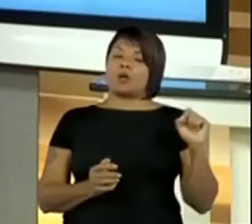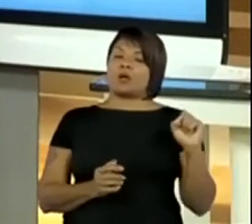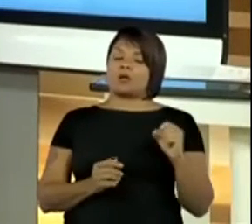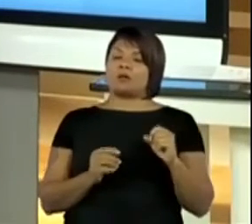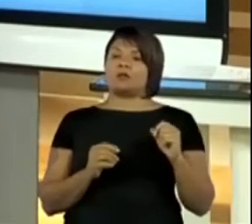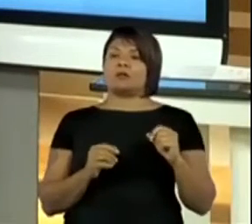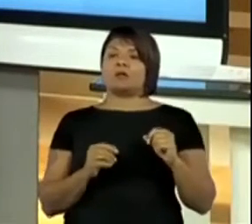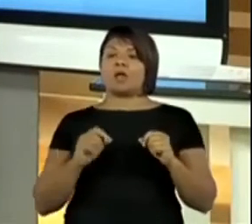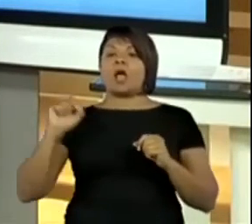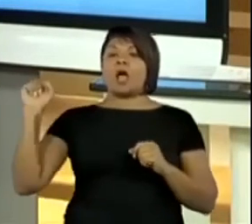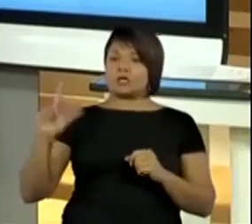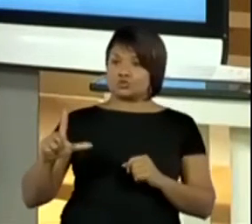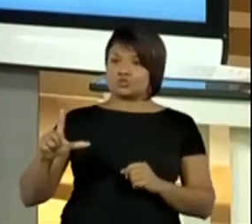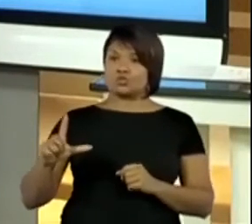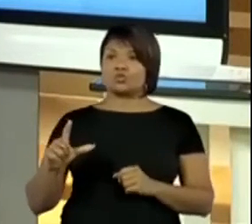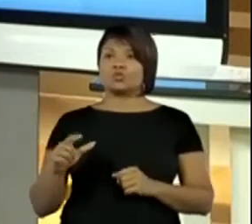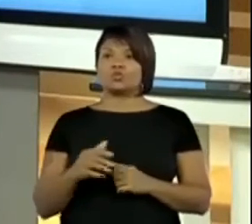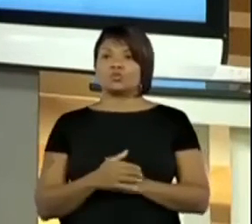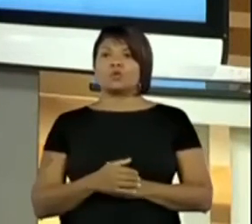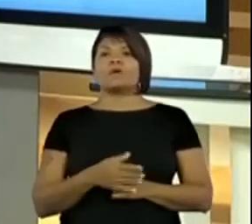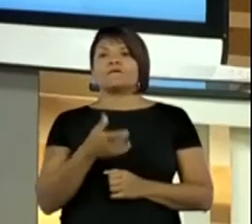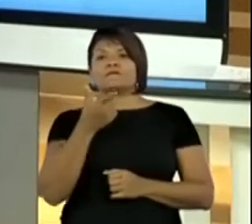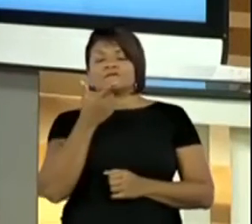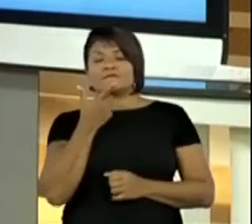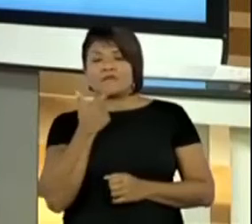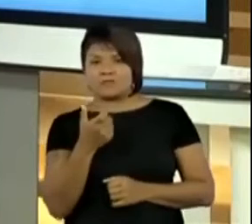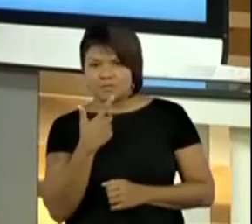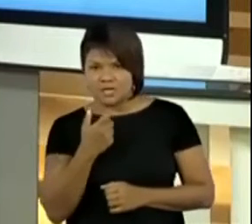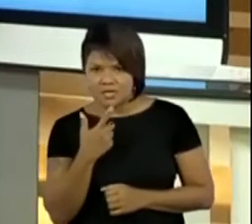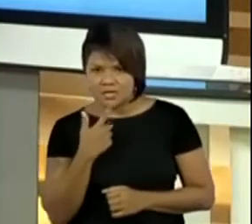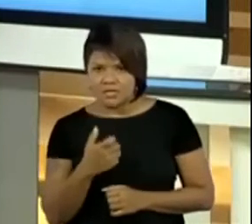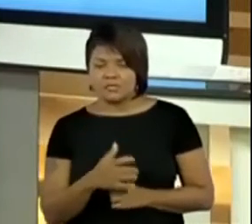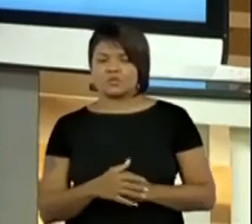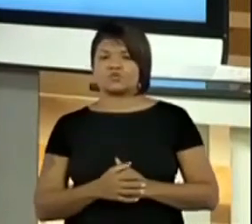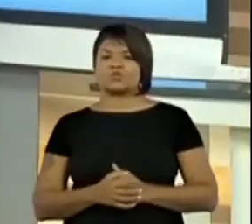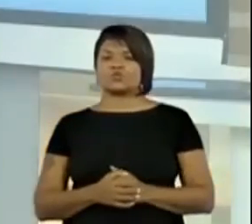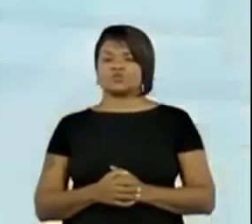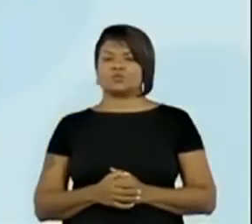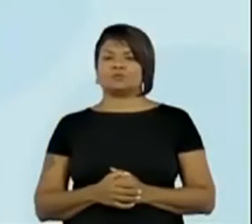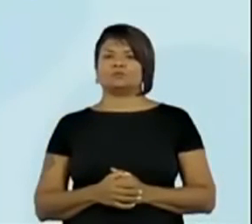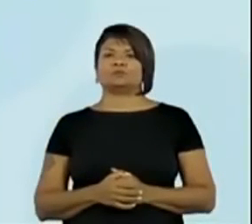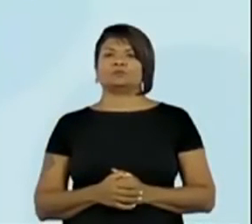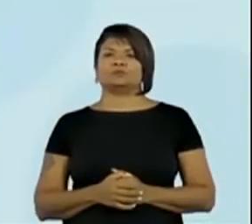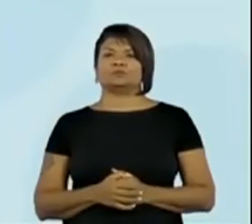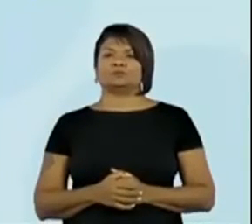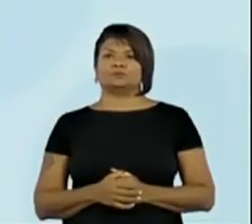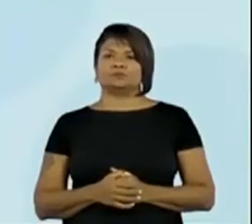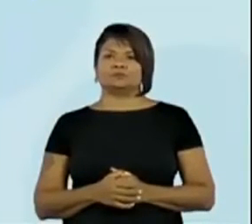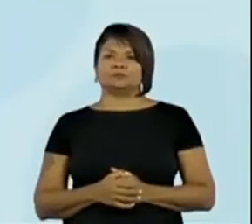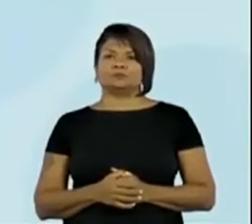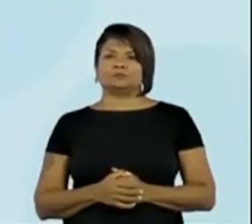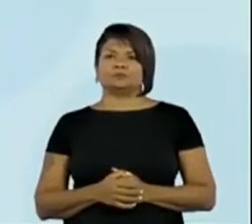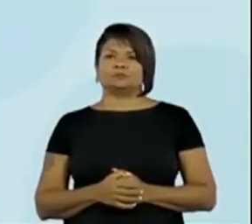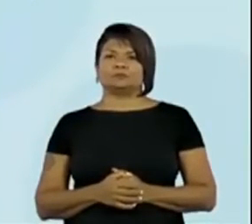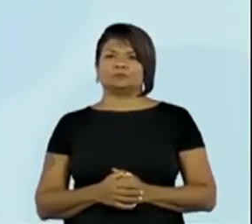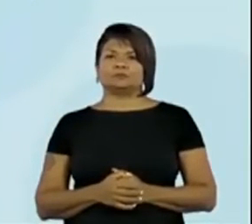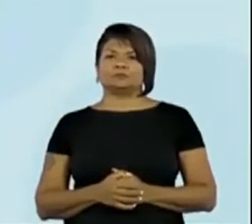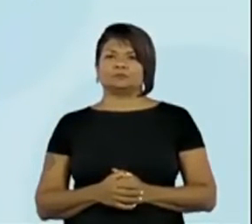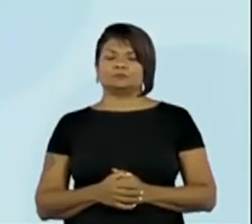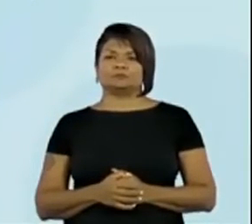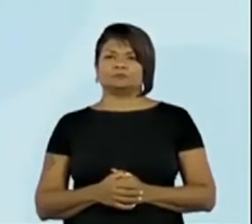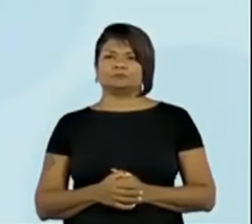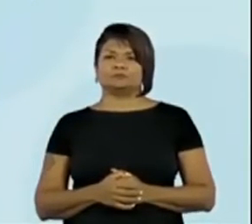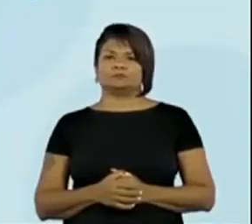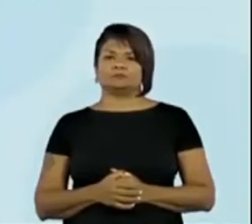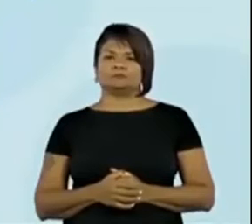eu vou colocar o lado vermelho. Uma, duas e